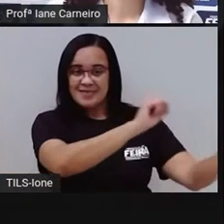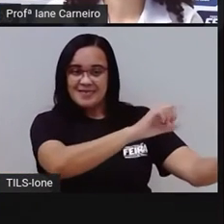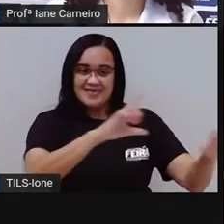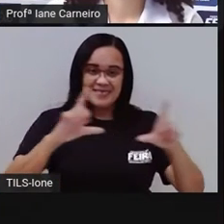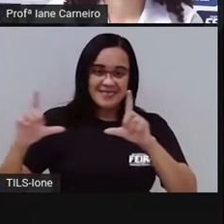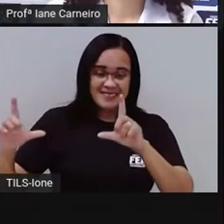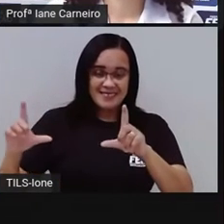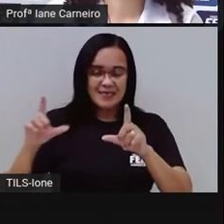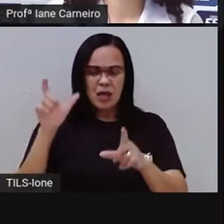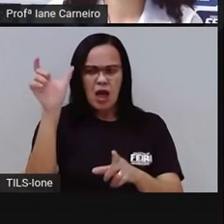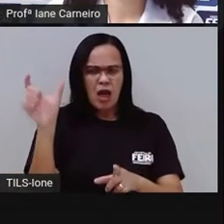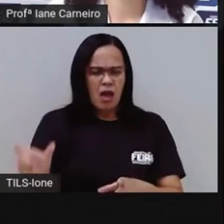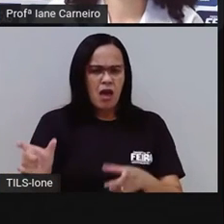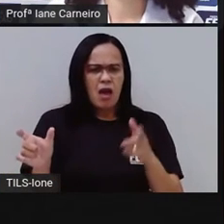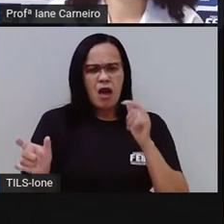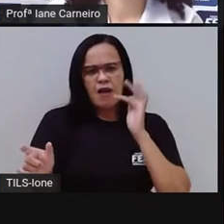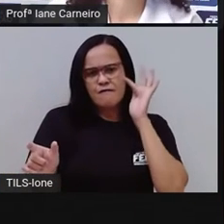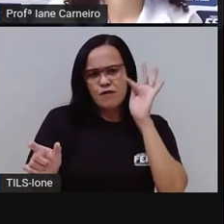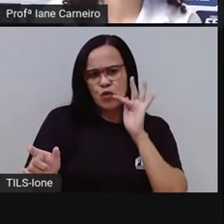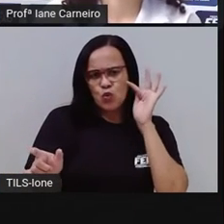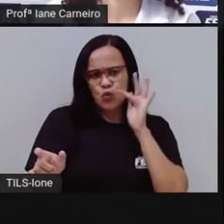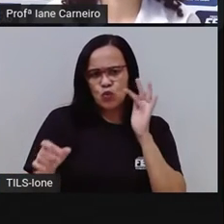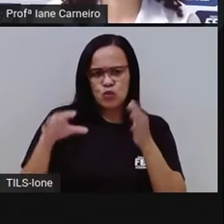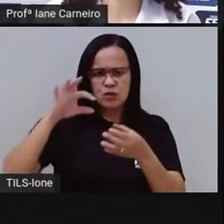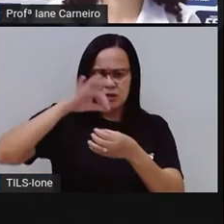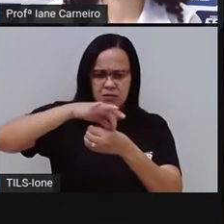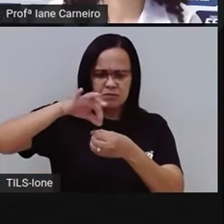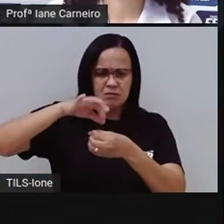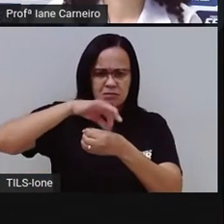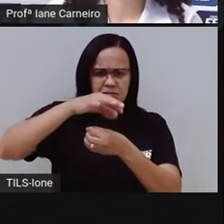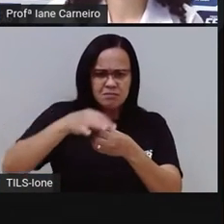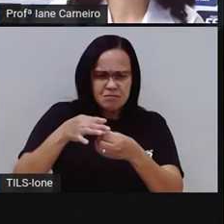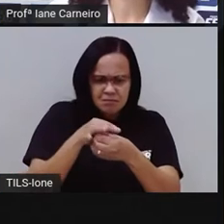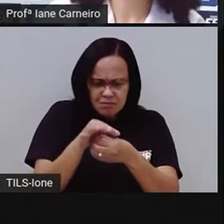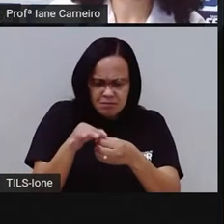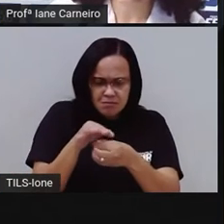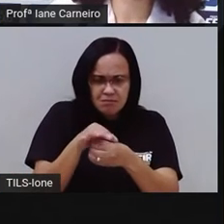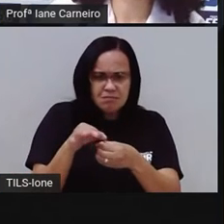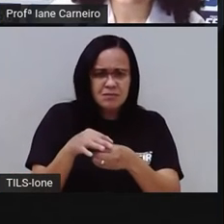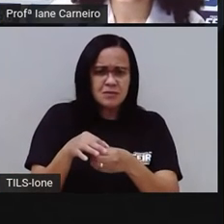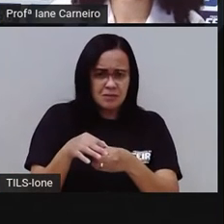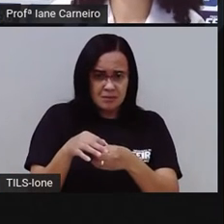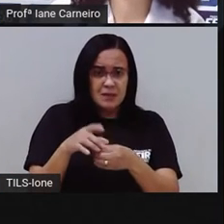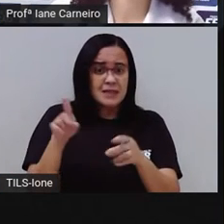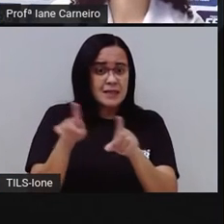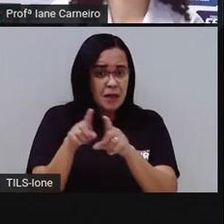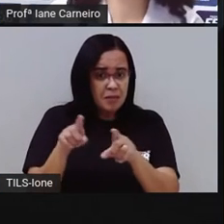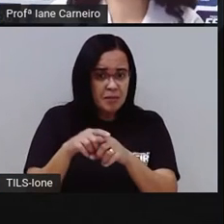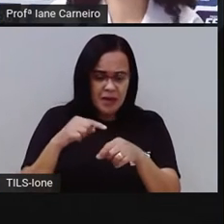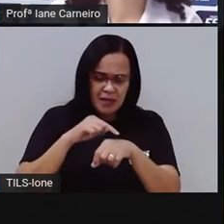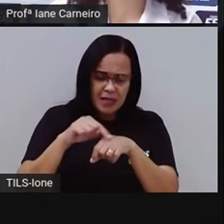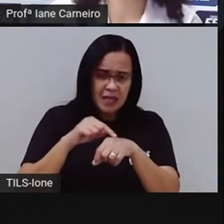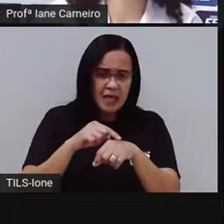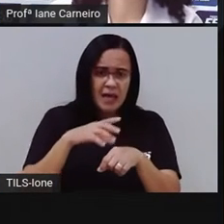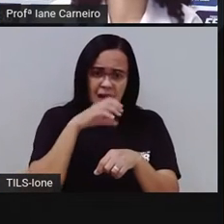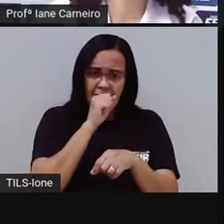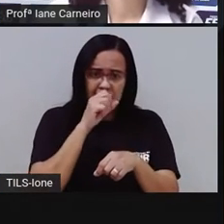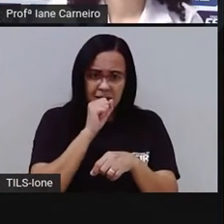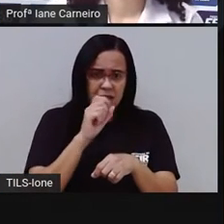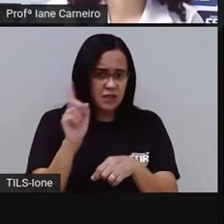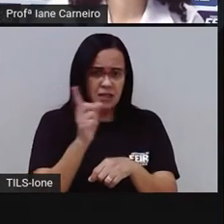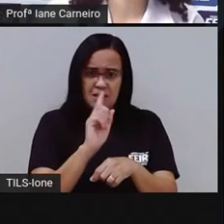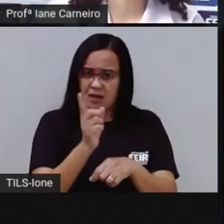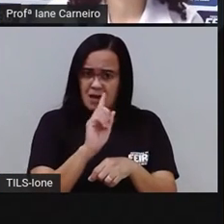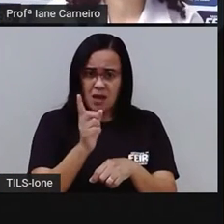Esta fruta tem sementes escurinhas de montão. Tem a casca laranjada, Mas laranja não é não.